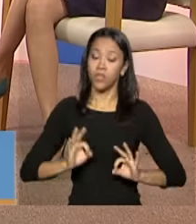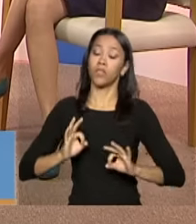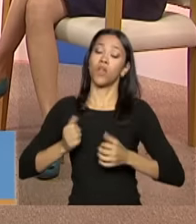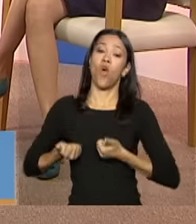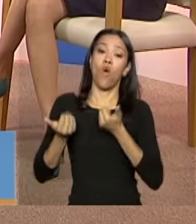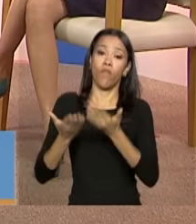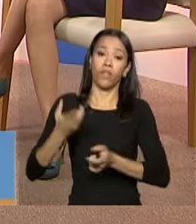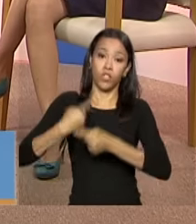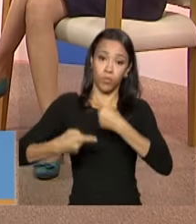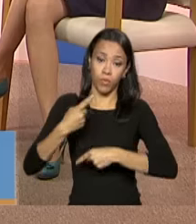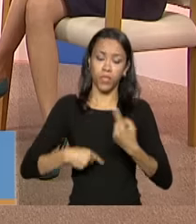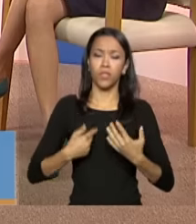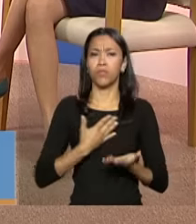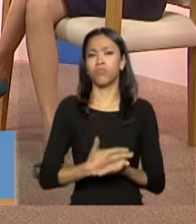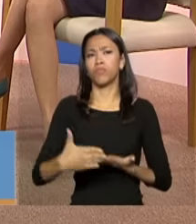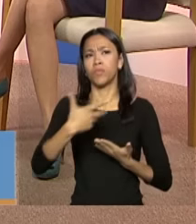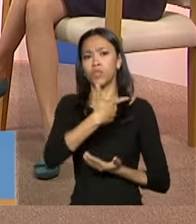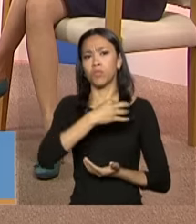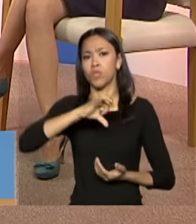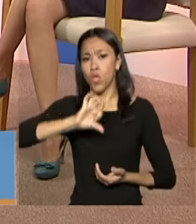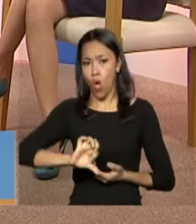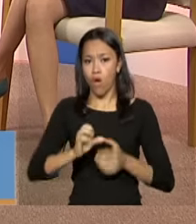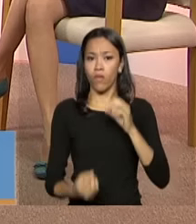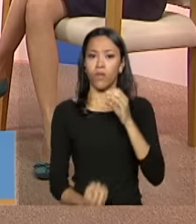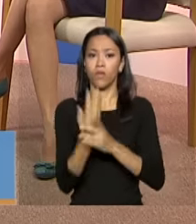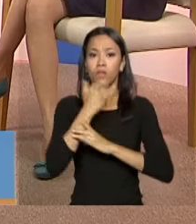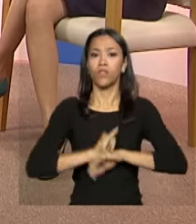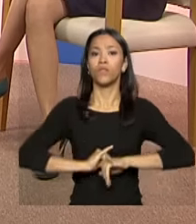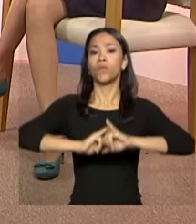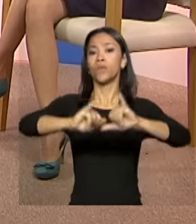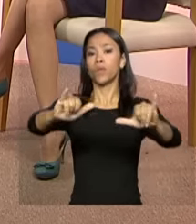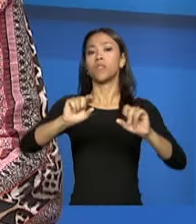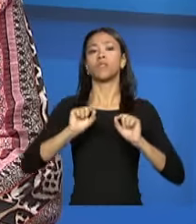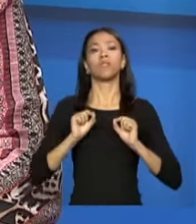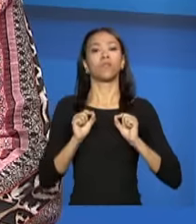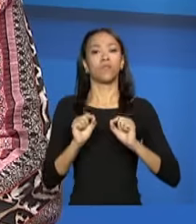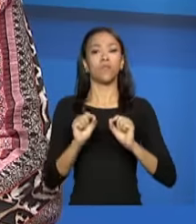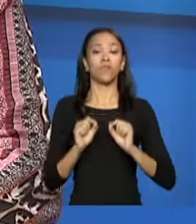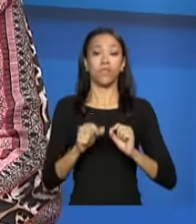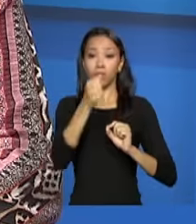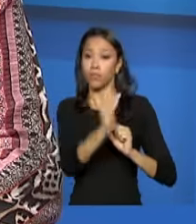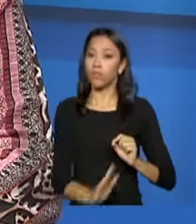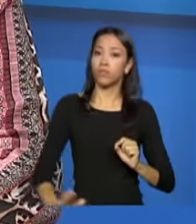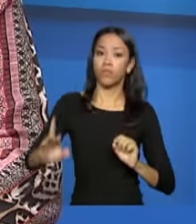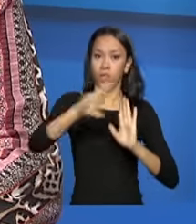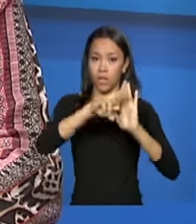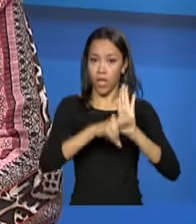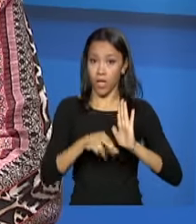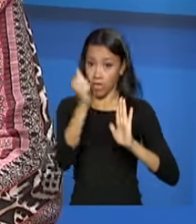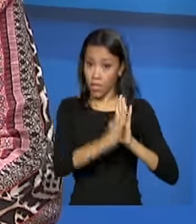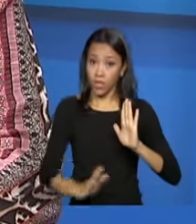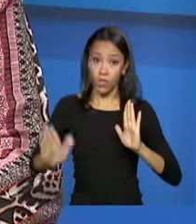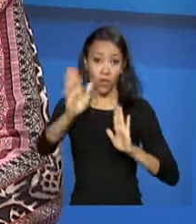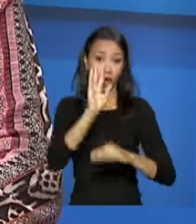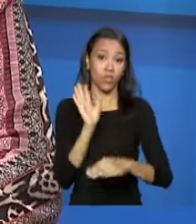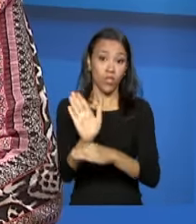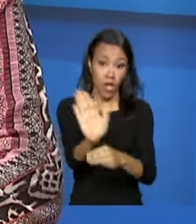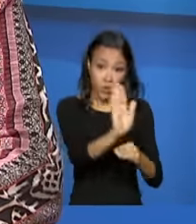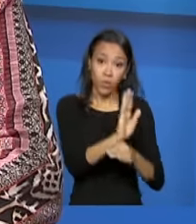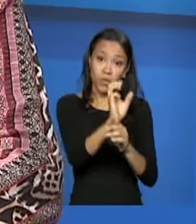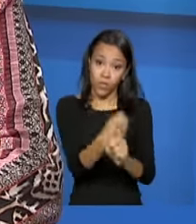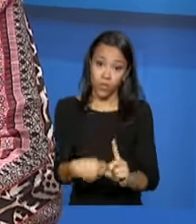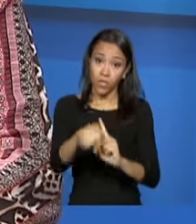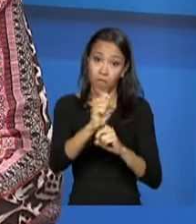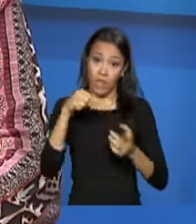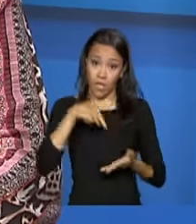A gente teve, em 2009, a publicação e aprovação da tipificação nacional dos serviços socioassistenciais. Nesse documento, a gente